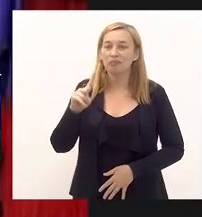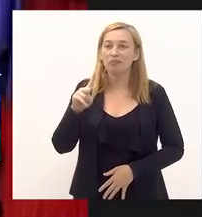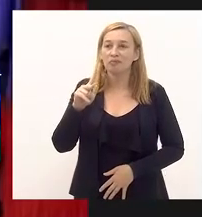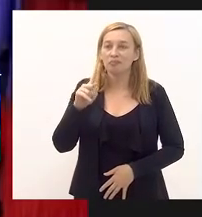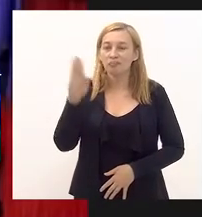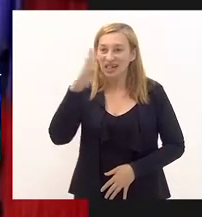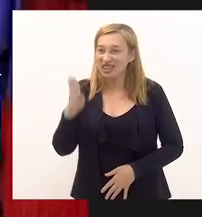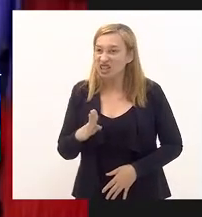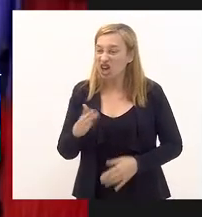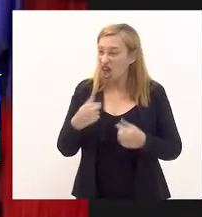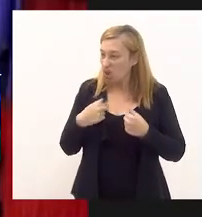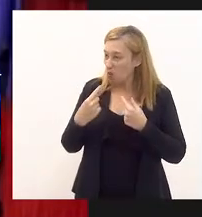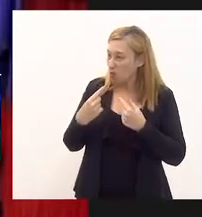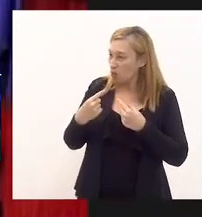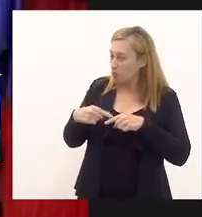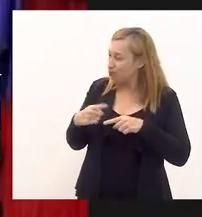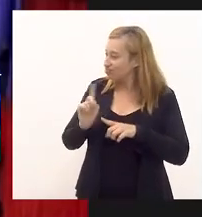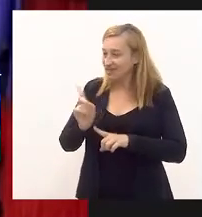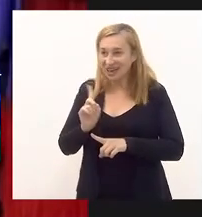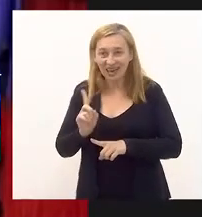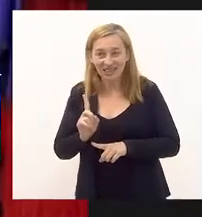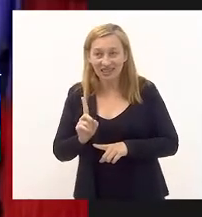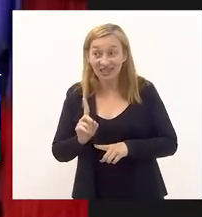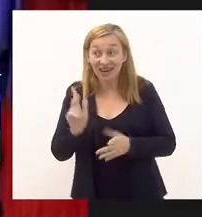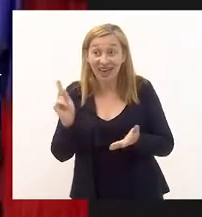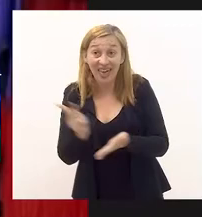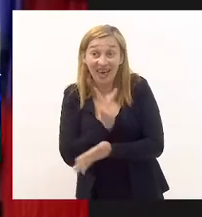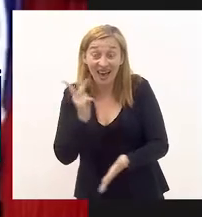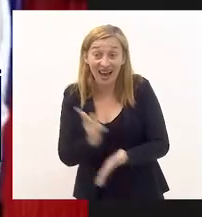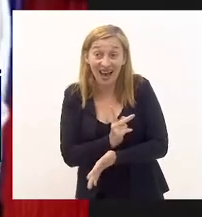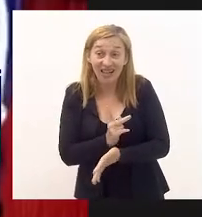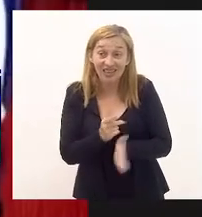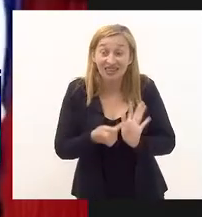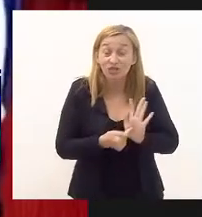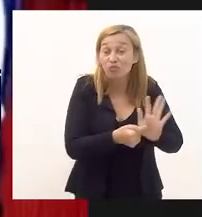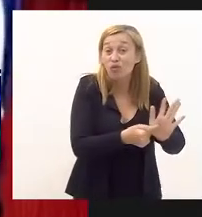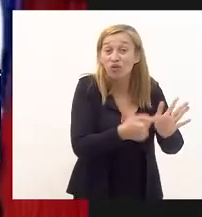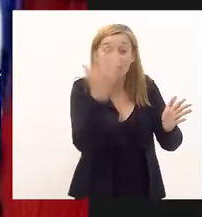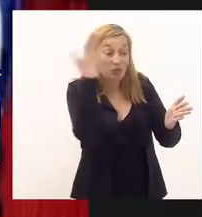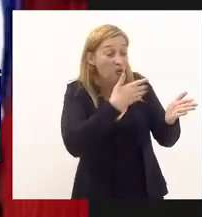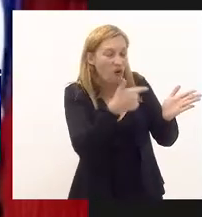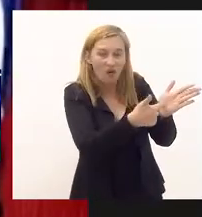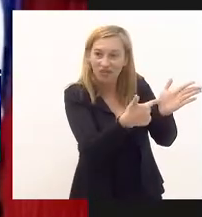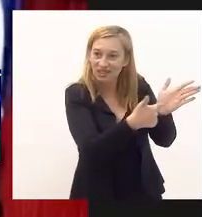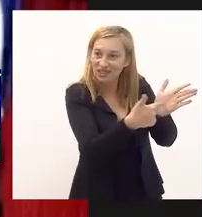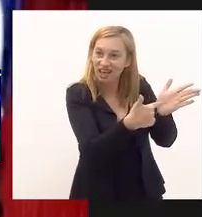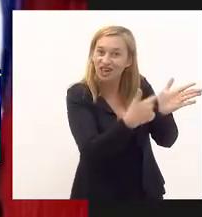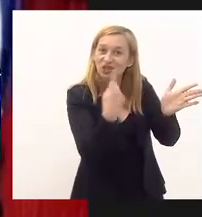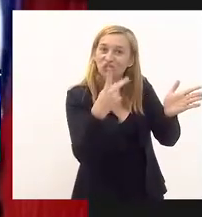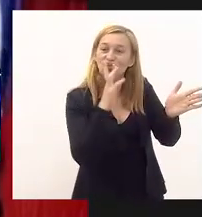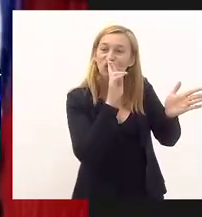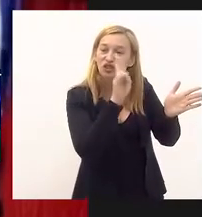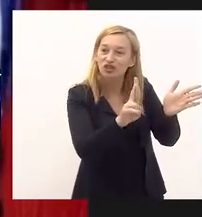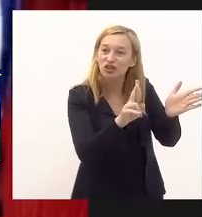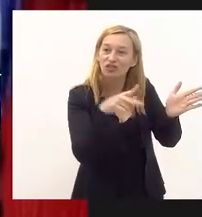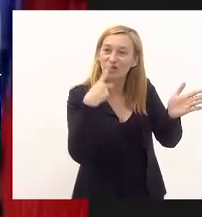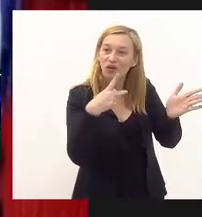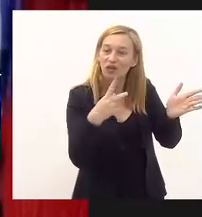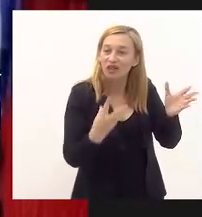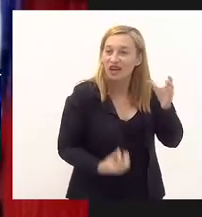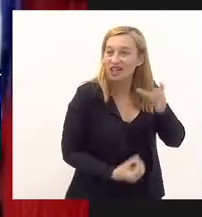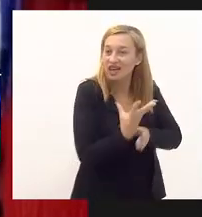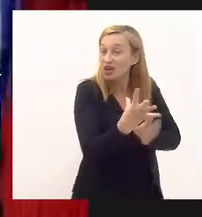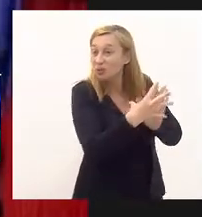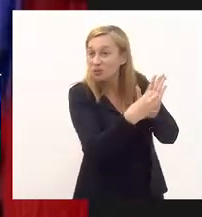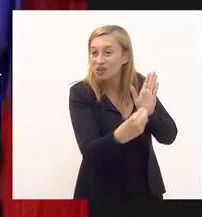a senhora se equivocou são fatos são constatações em sua resposta a senhora disse que está implantando um